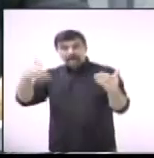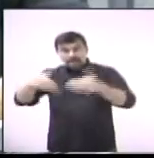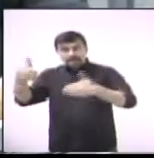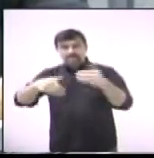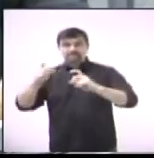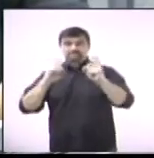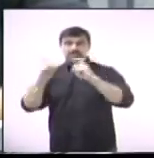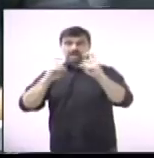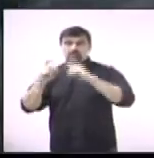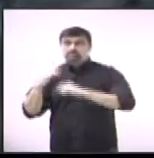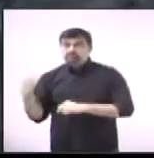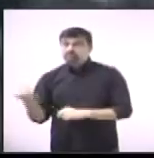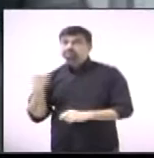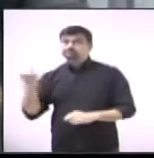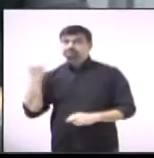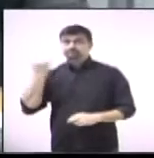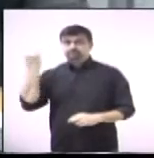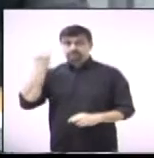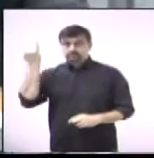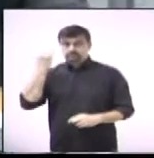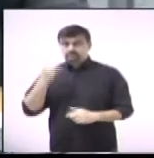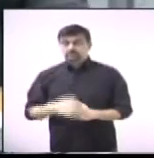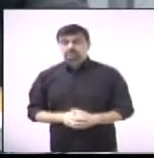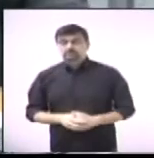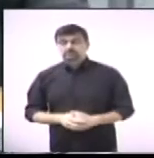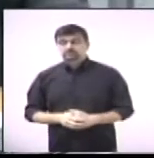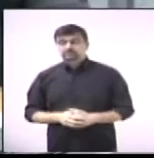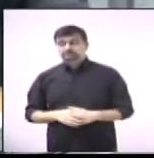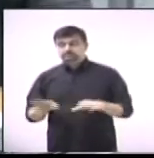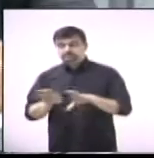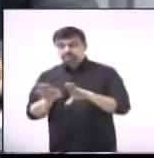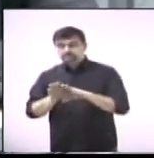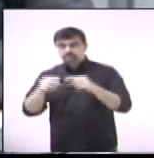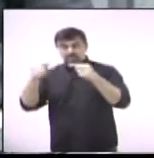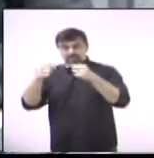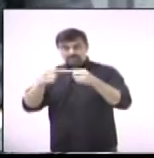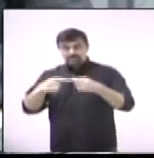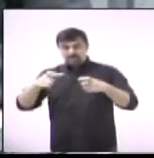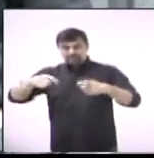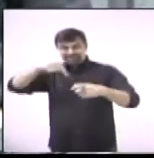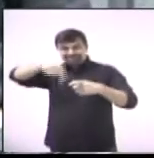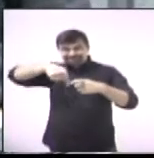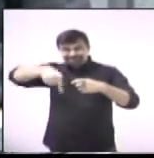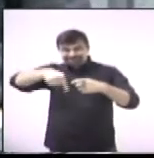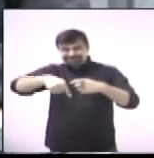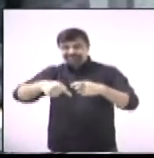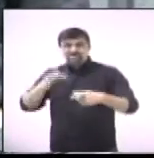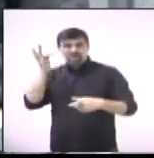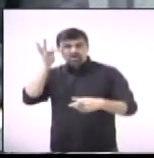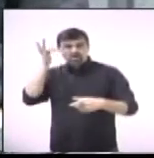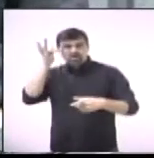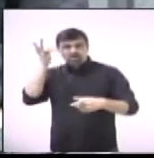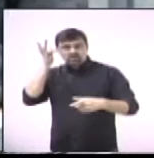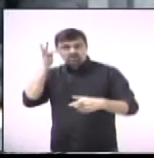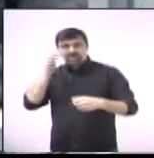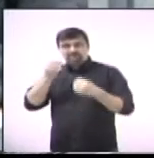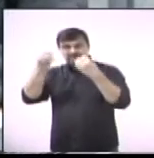dos debates que vai ser muito importante. Eu também, com relação ao tapa-buraco aí, o que o Flávio Xavier citou,